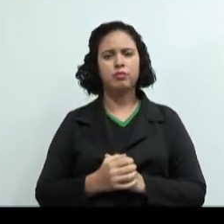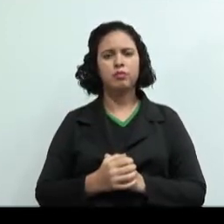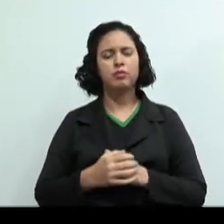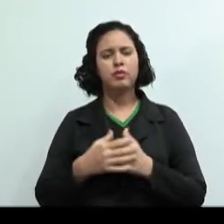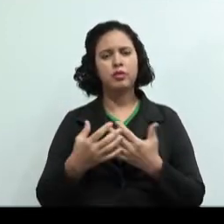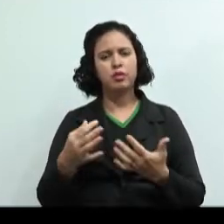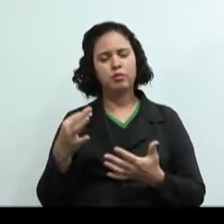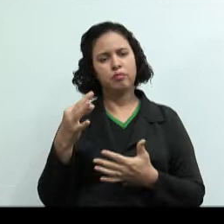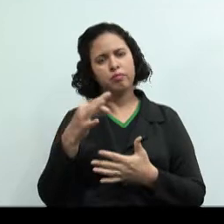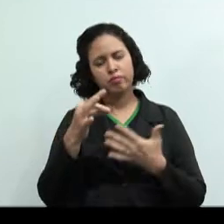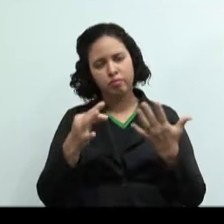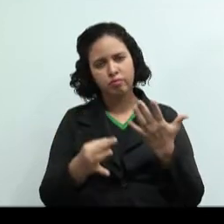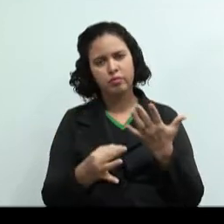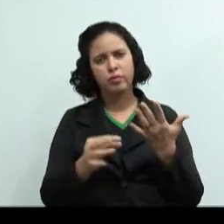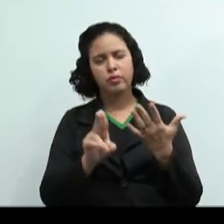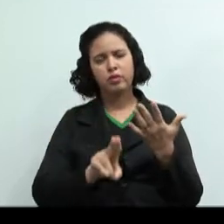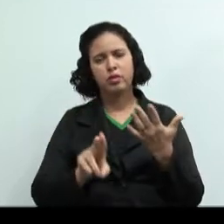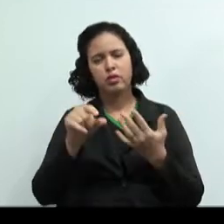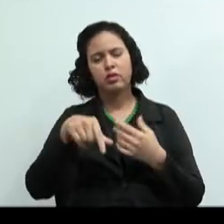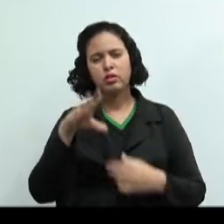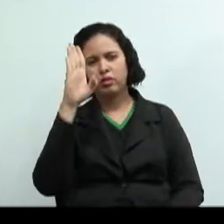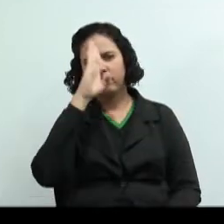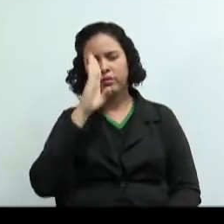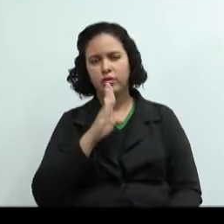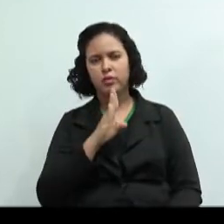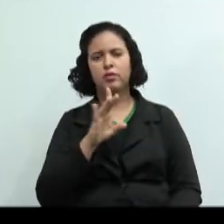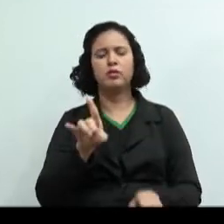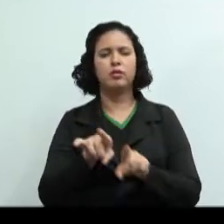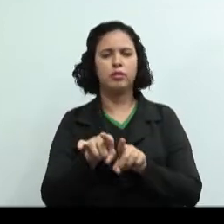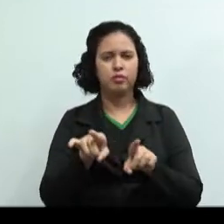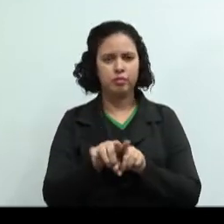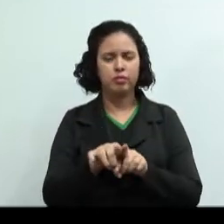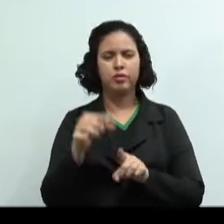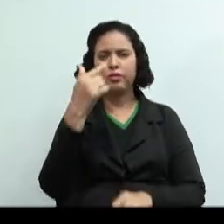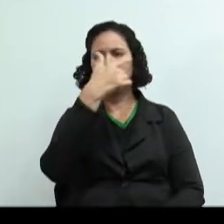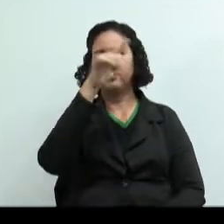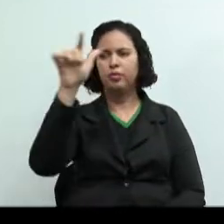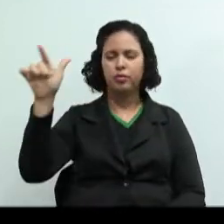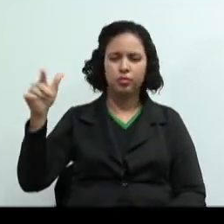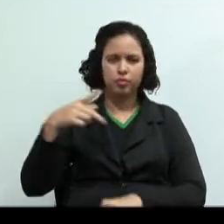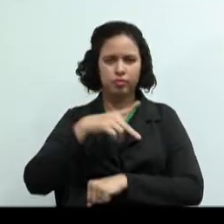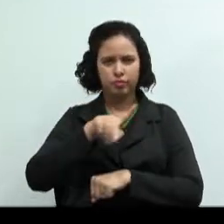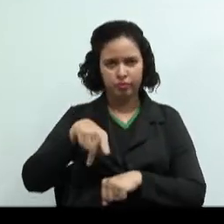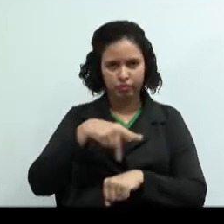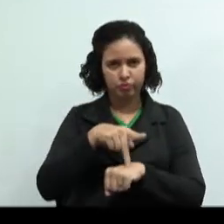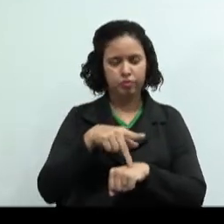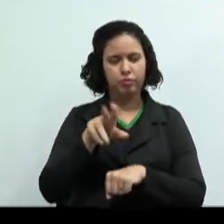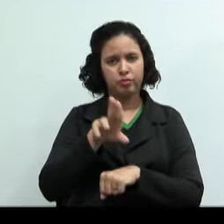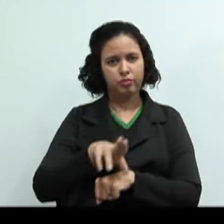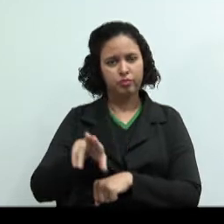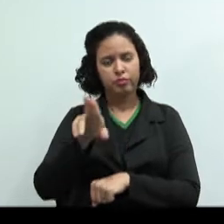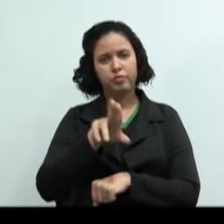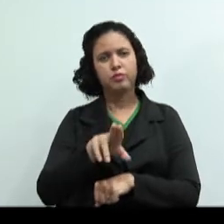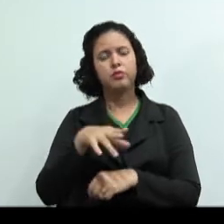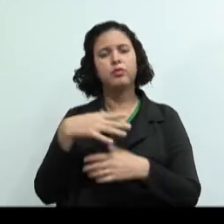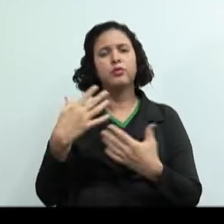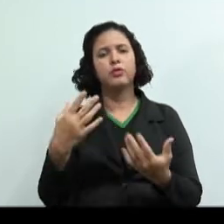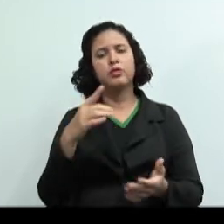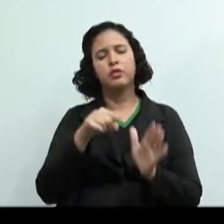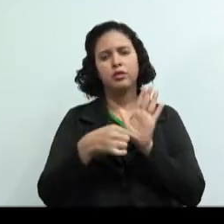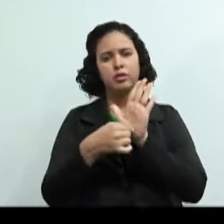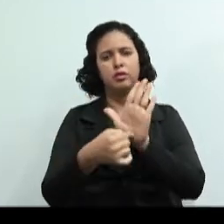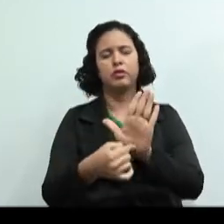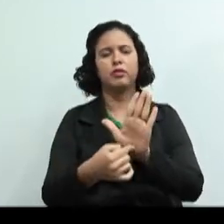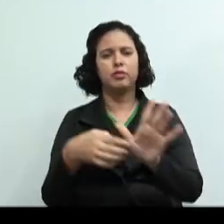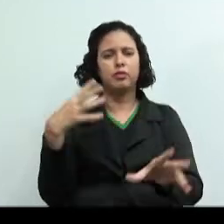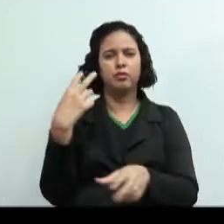aqui no Brasil, seriam utilizados em outros países. E essas demonstrações contábeis que nós falamos são o quê?